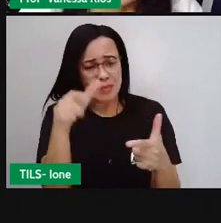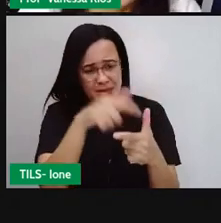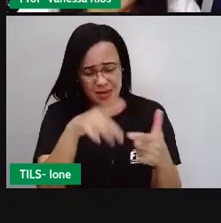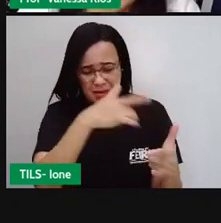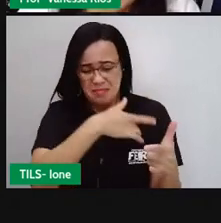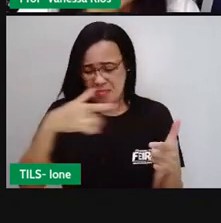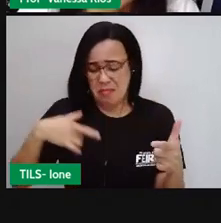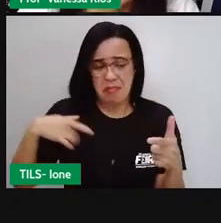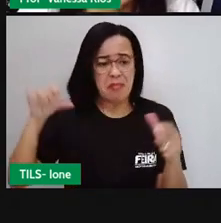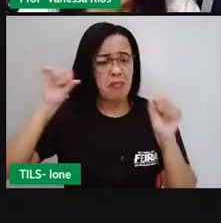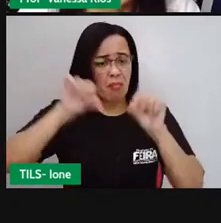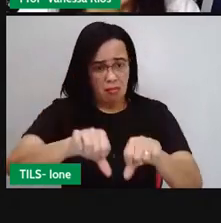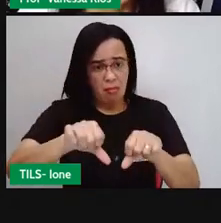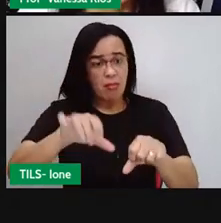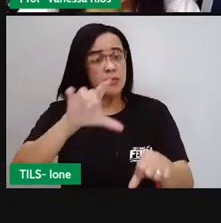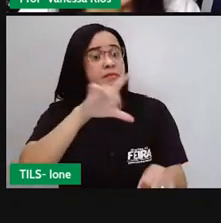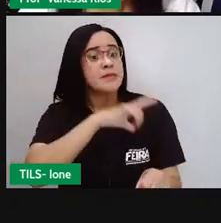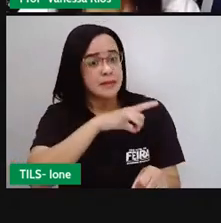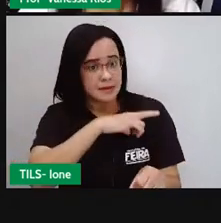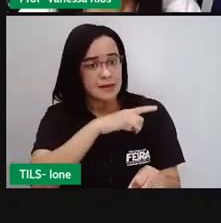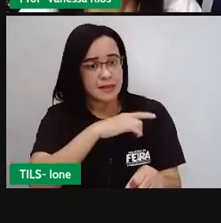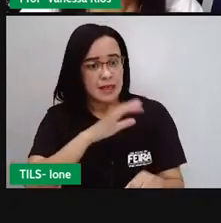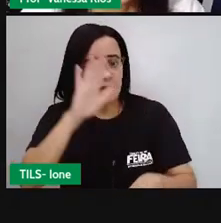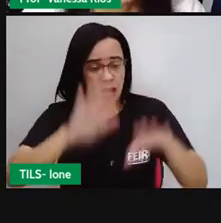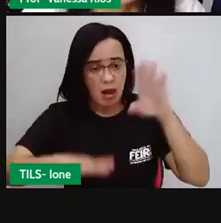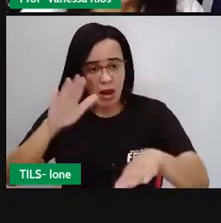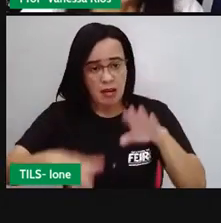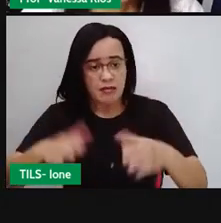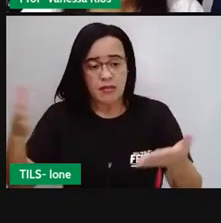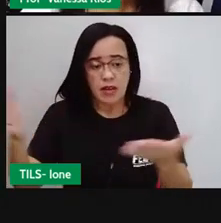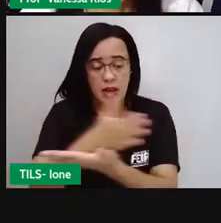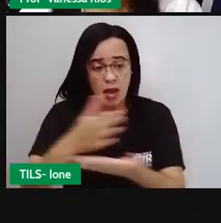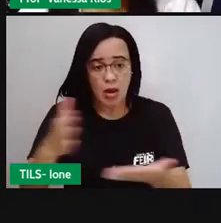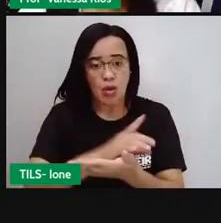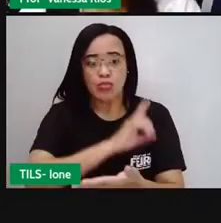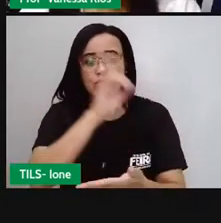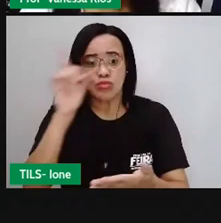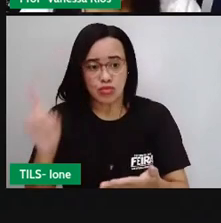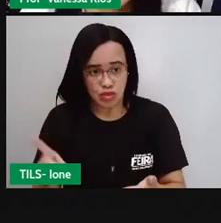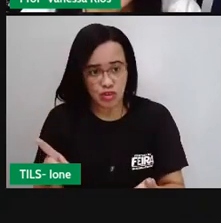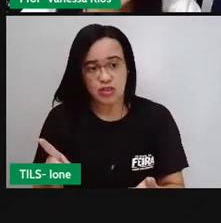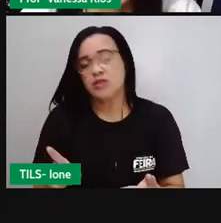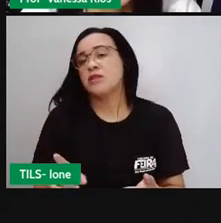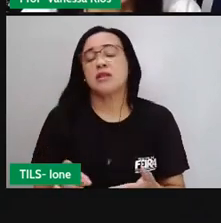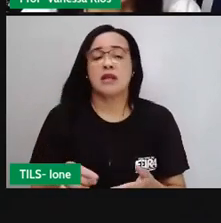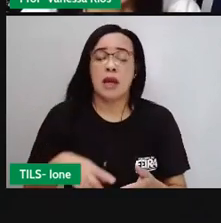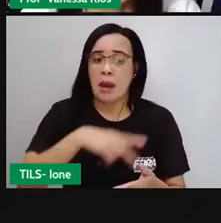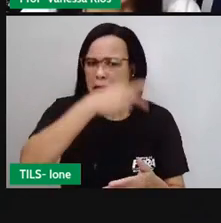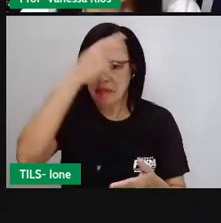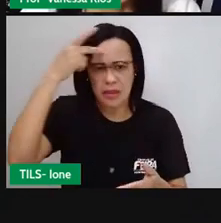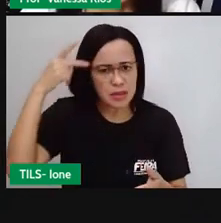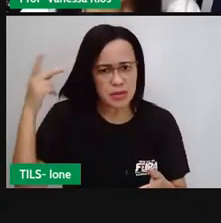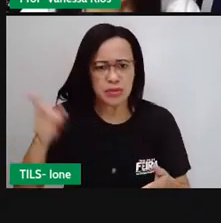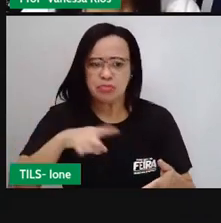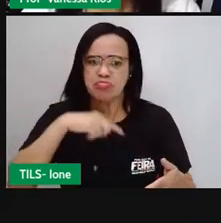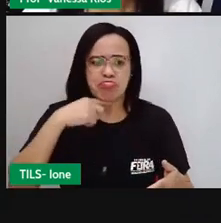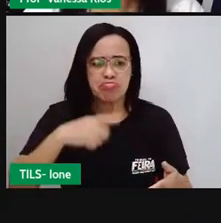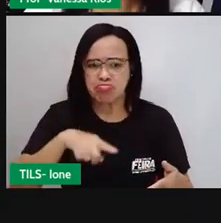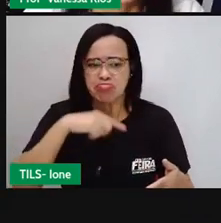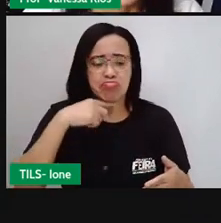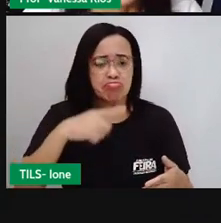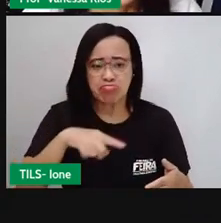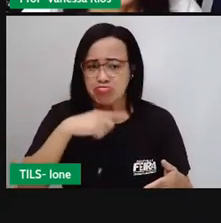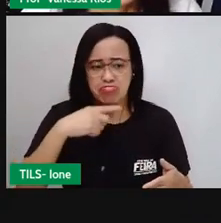dia em específico, o alimento não digerir, você sentir aí algumas coisas relacionadas à má